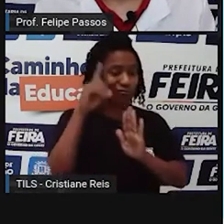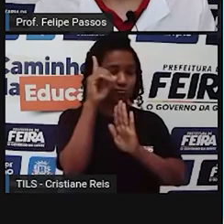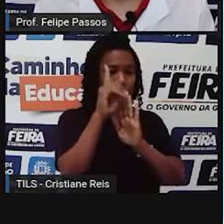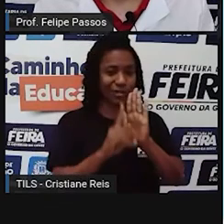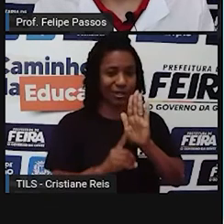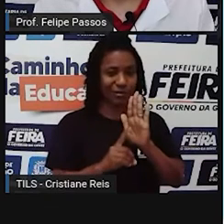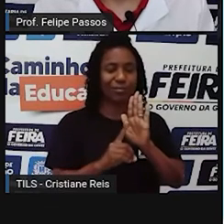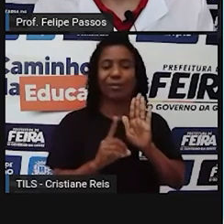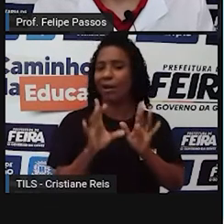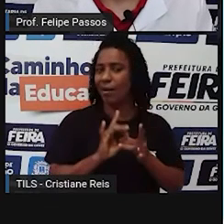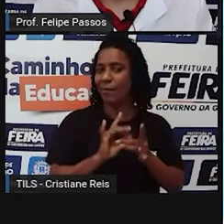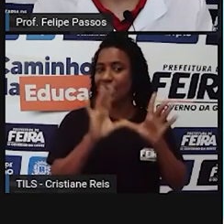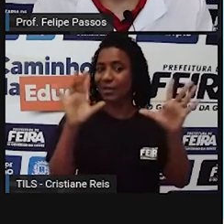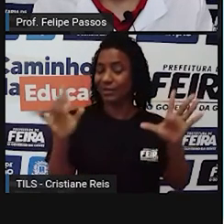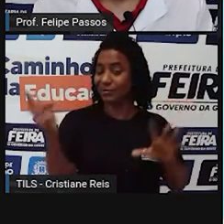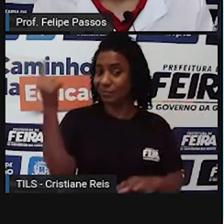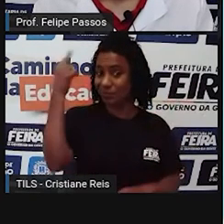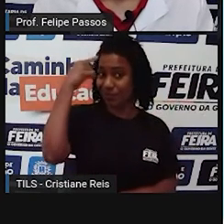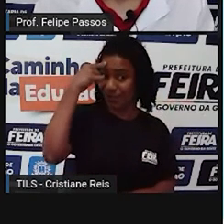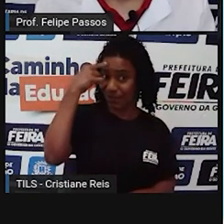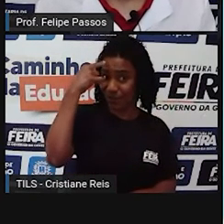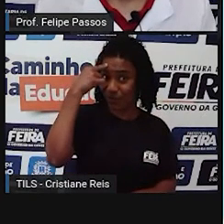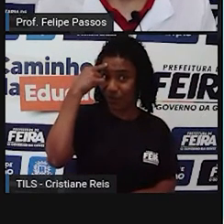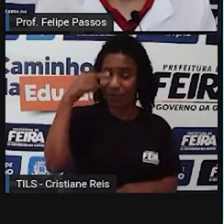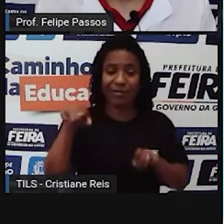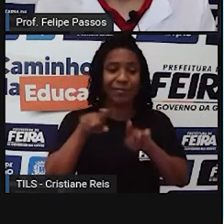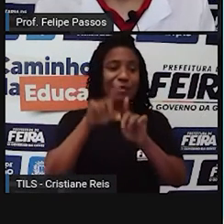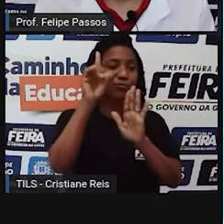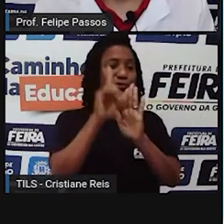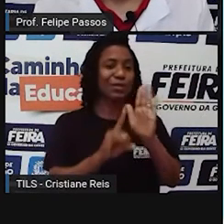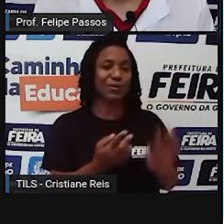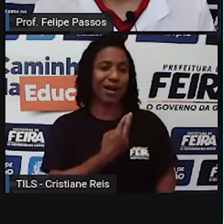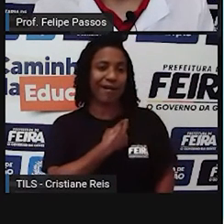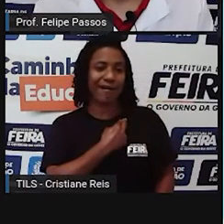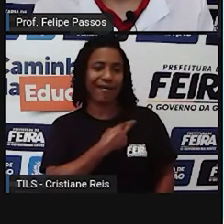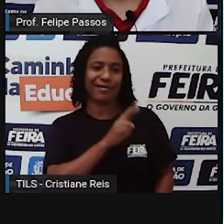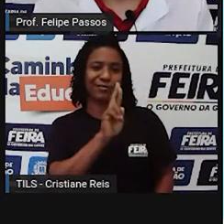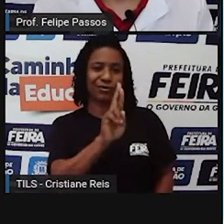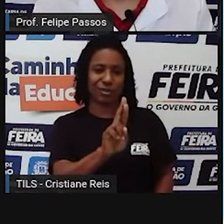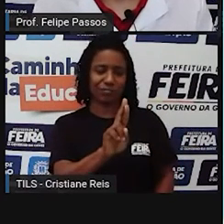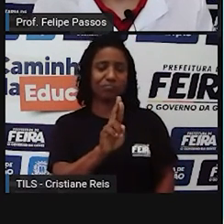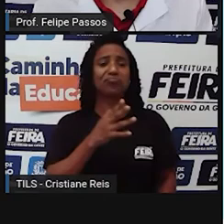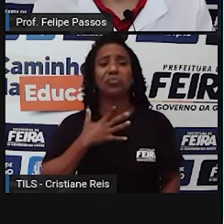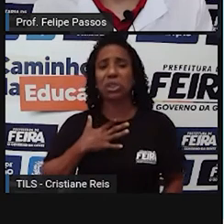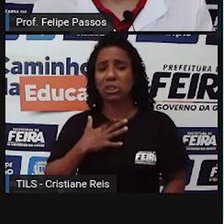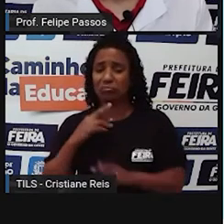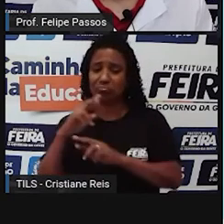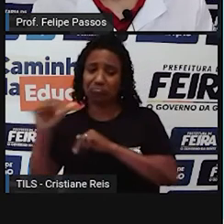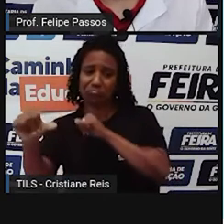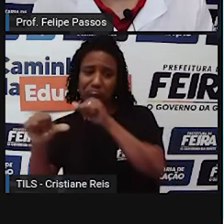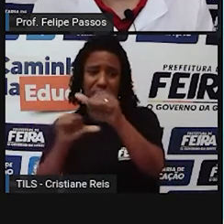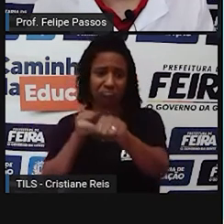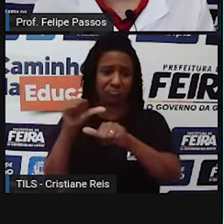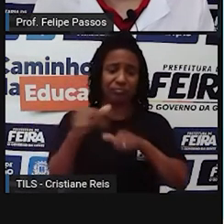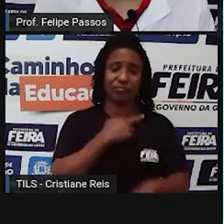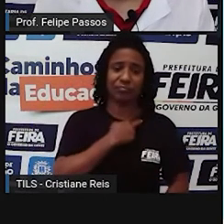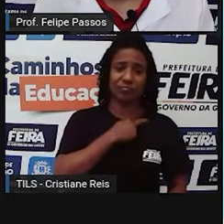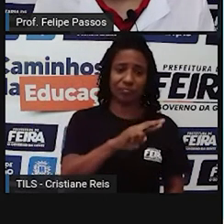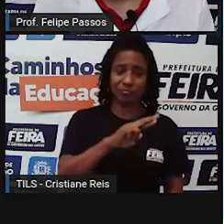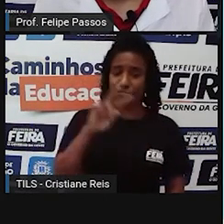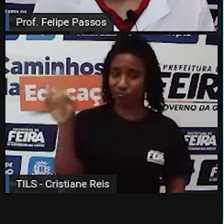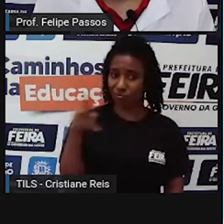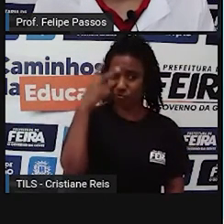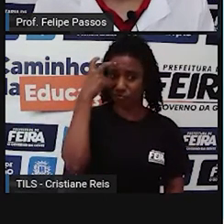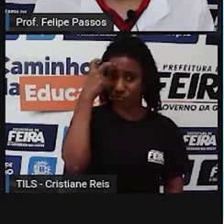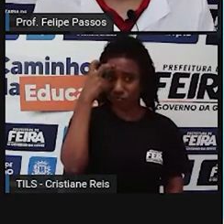de consciência e de religião. Esse direito implica a liberdade de mudar de religião ou de convicção, assim como a liberdade de